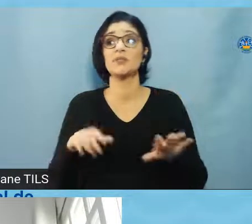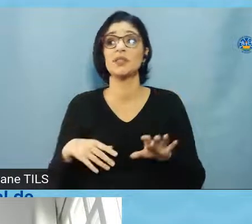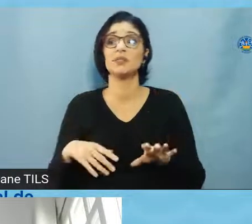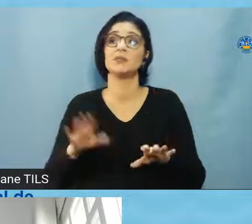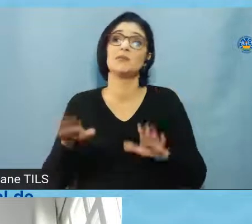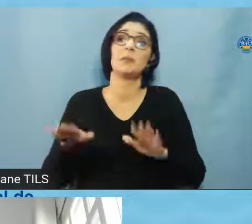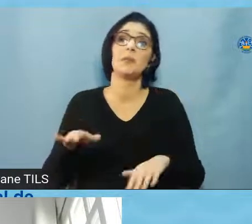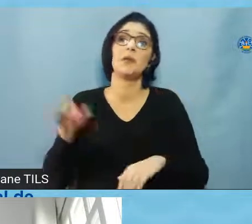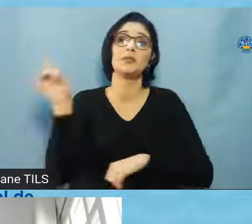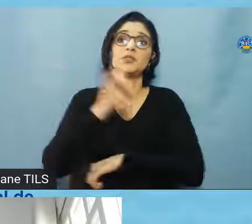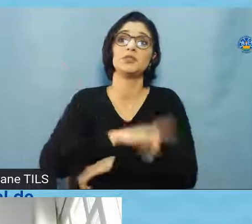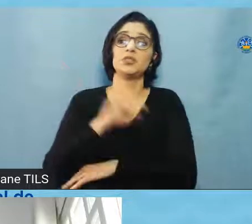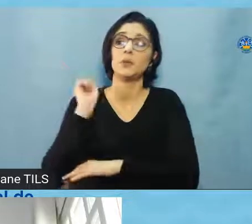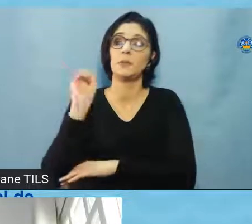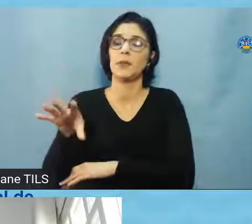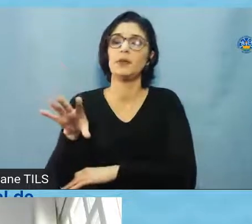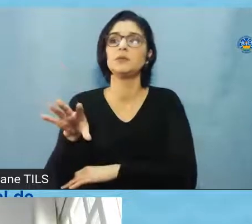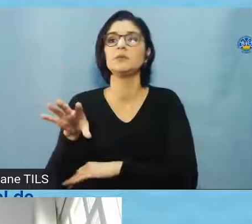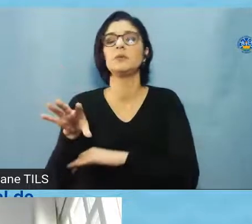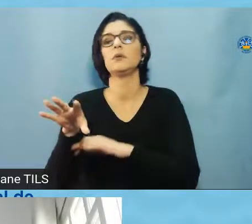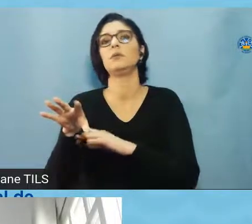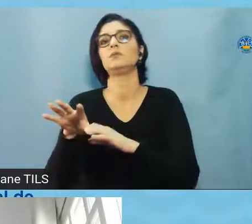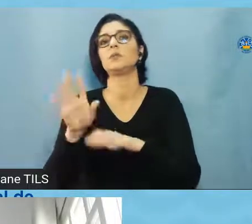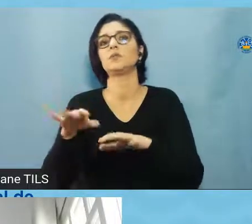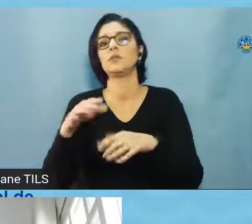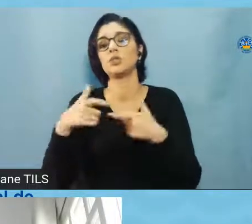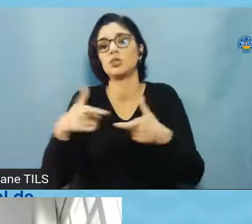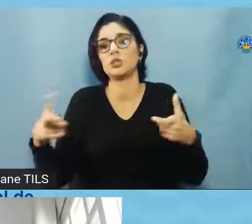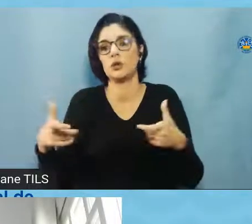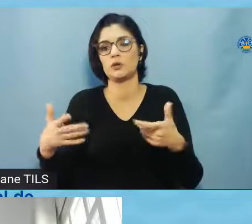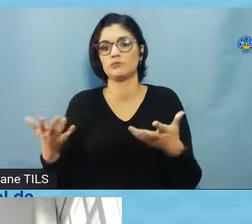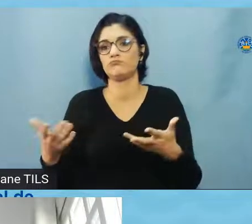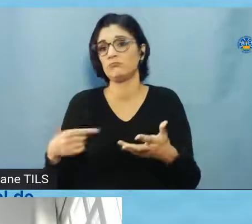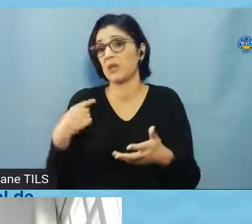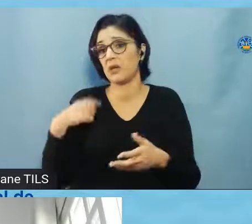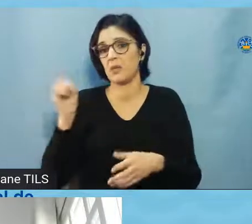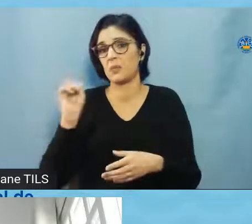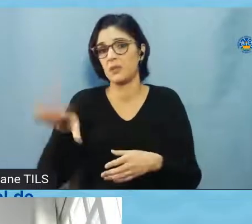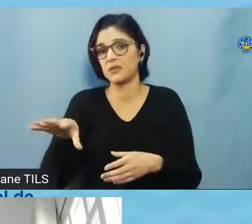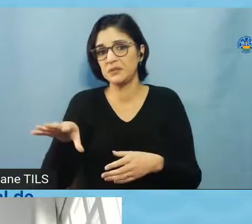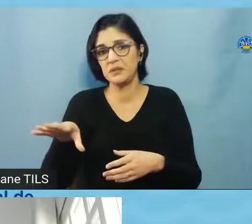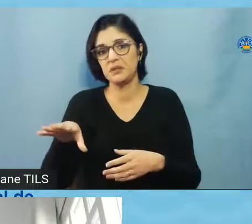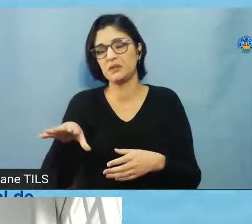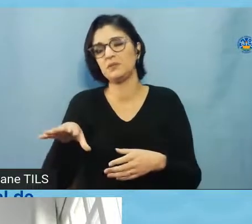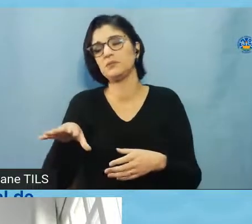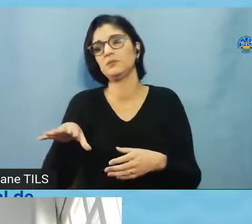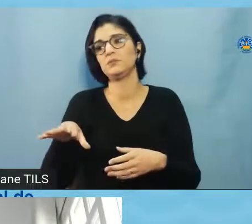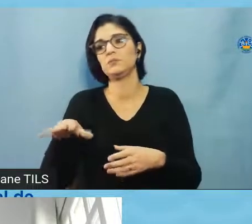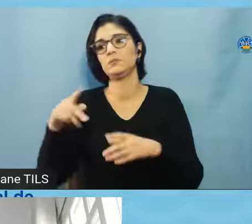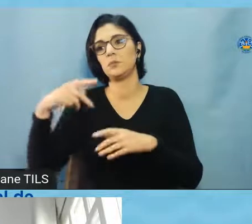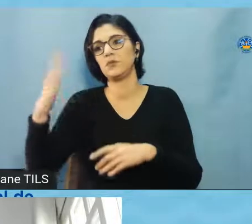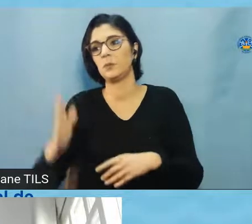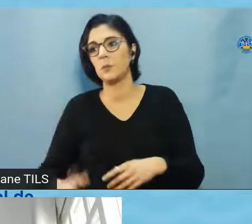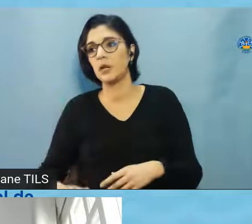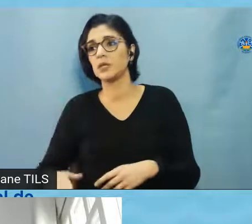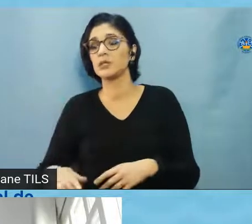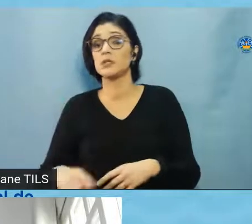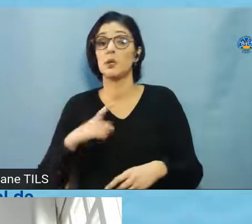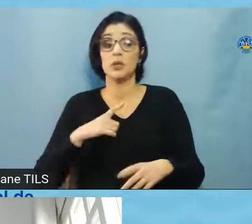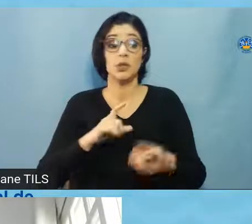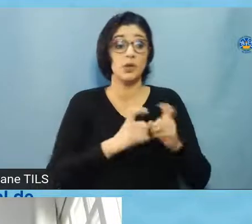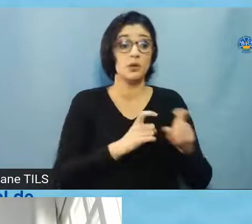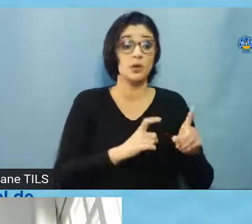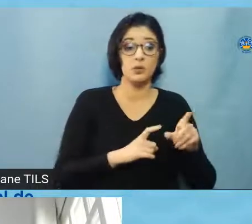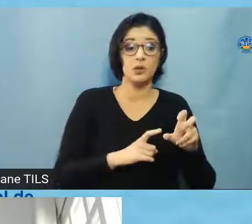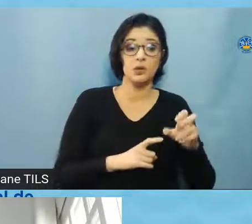né? Então, se eu dou a sorte de submeter um projeto e ter uma reunião daqui a 15 dias, às vezes, o primeiro parecer vem nos próximos 15 dias, Mas, no